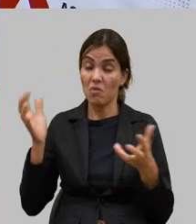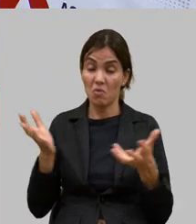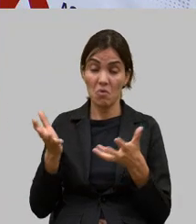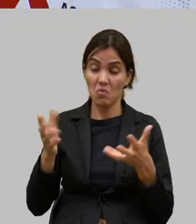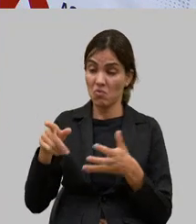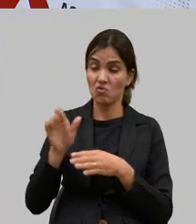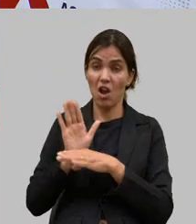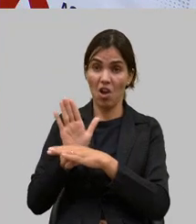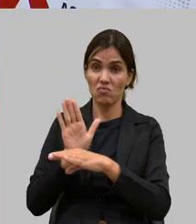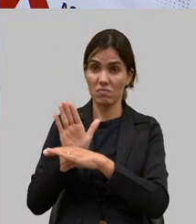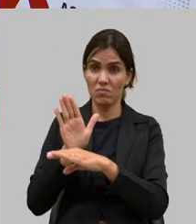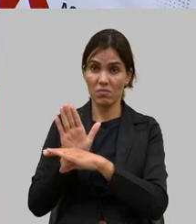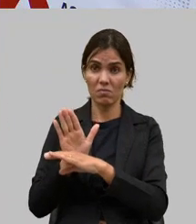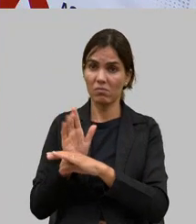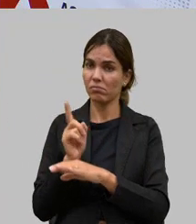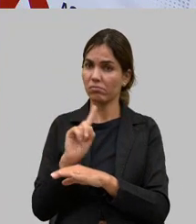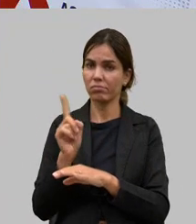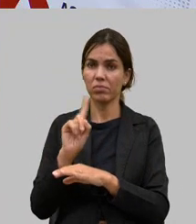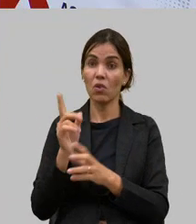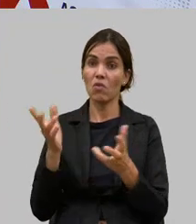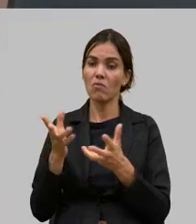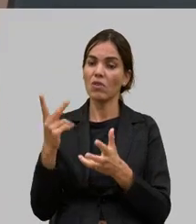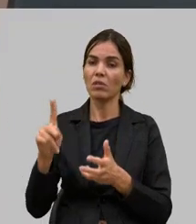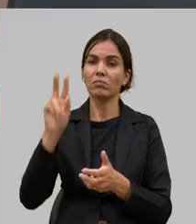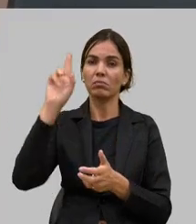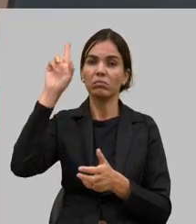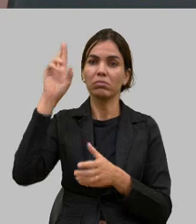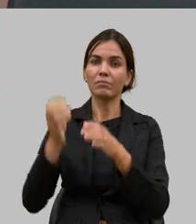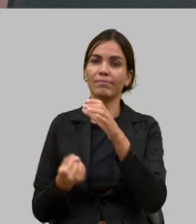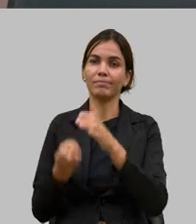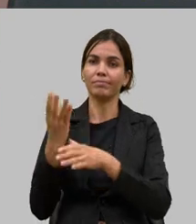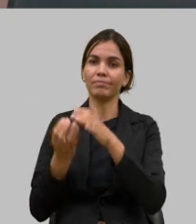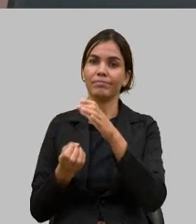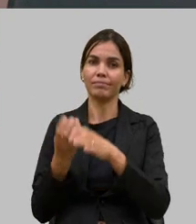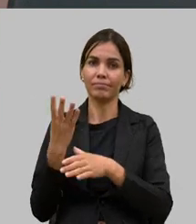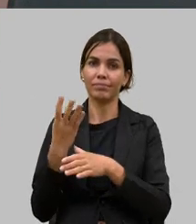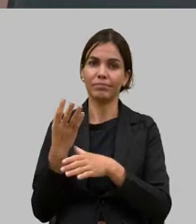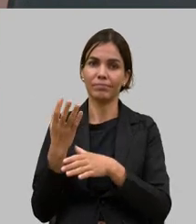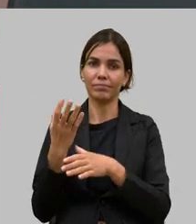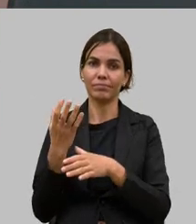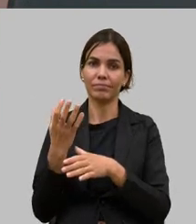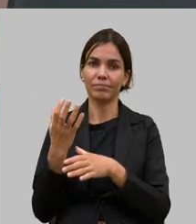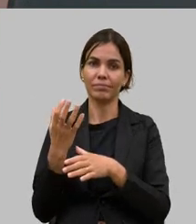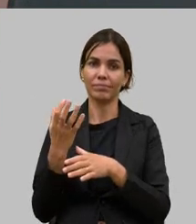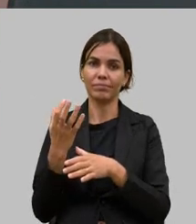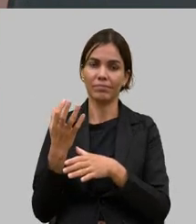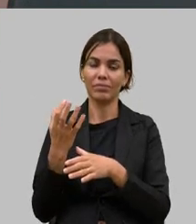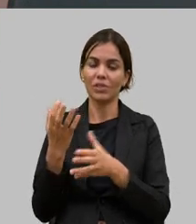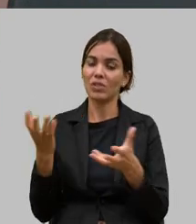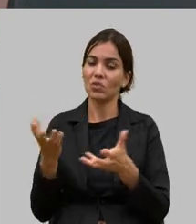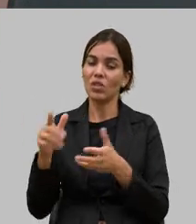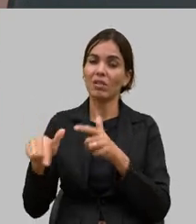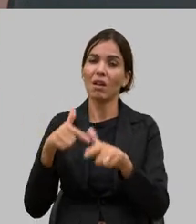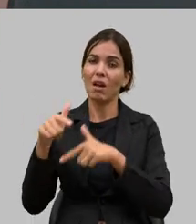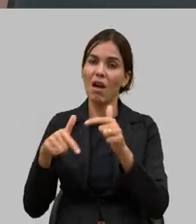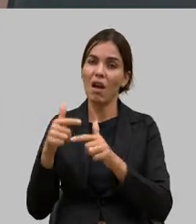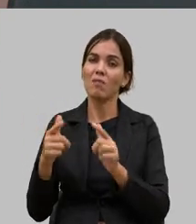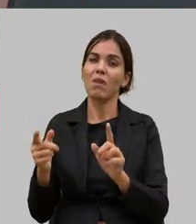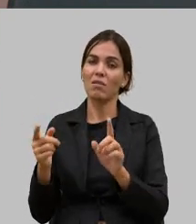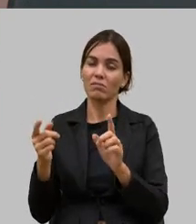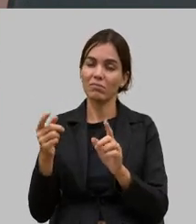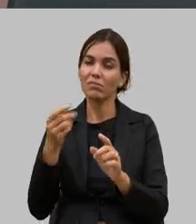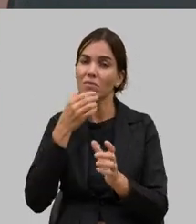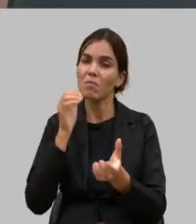grandes produtoras da fazenda e elas estão ali ladeadas aos maridos aos seus